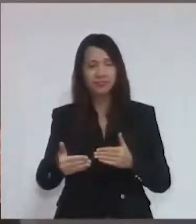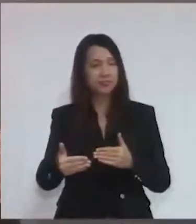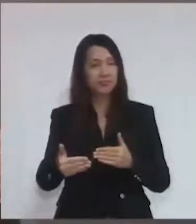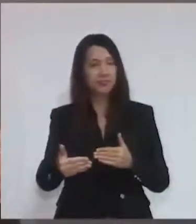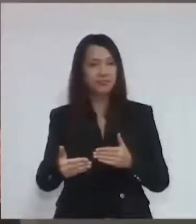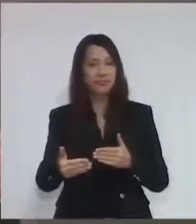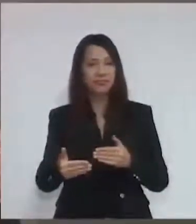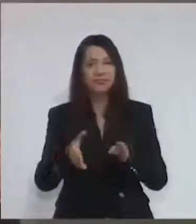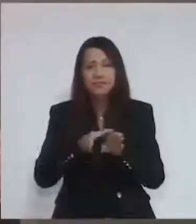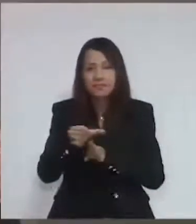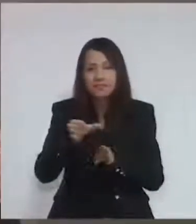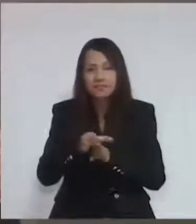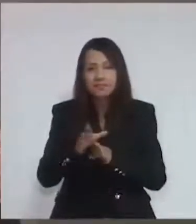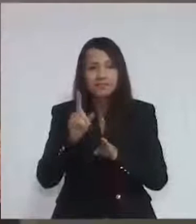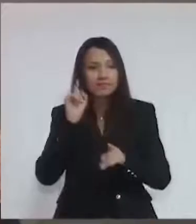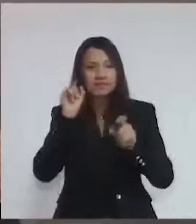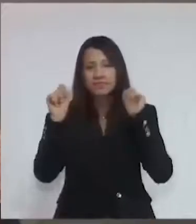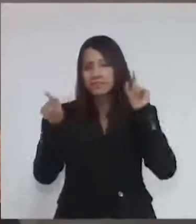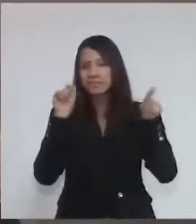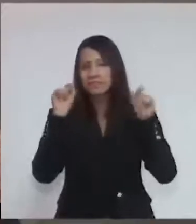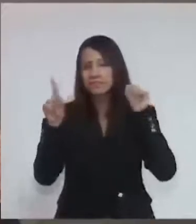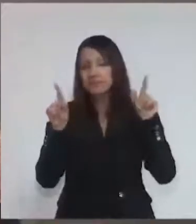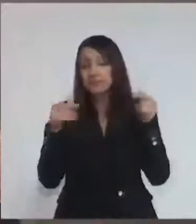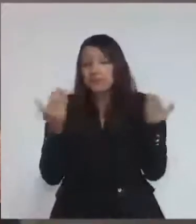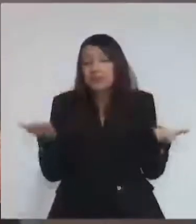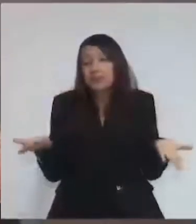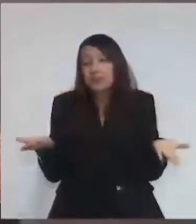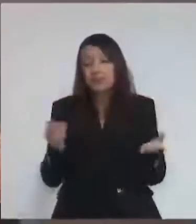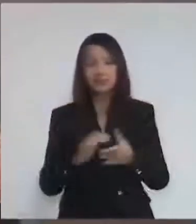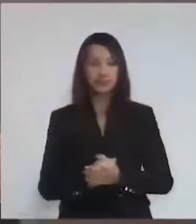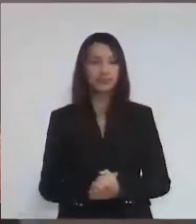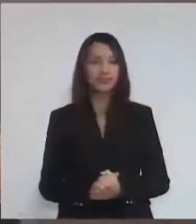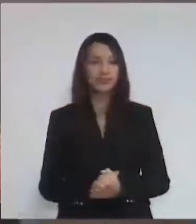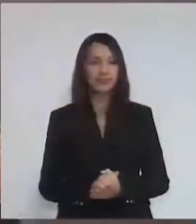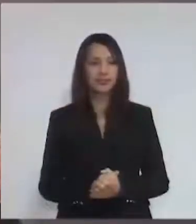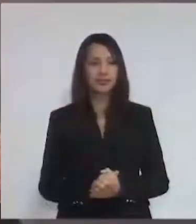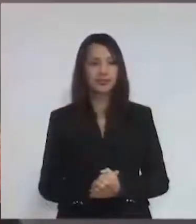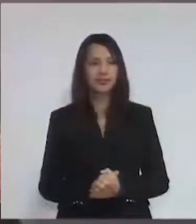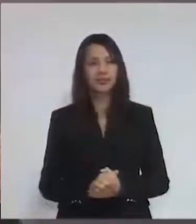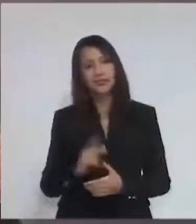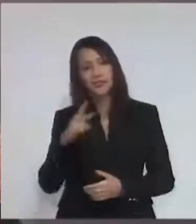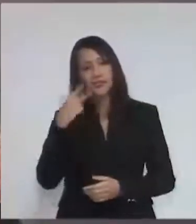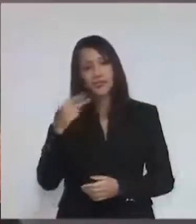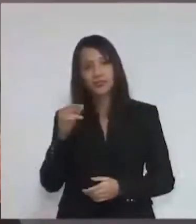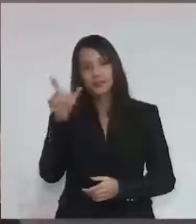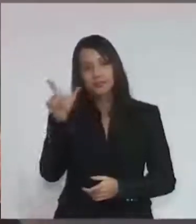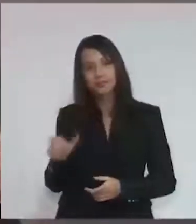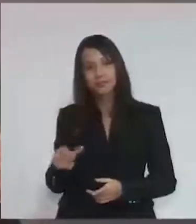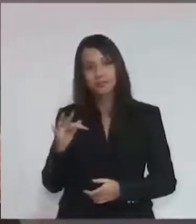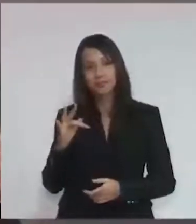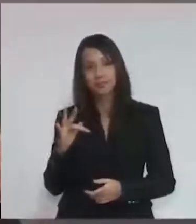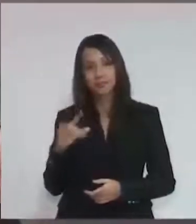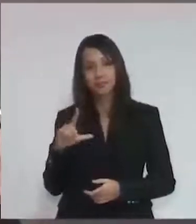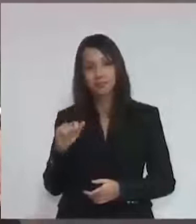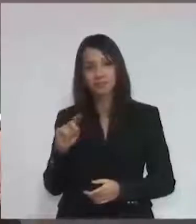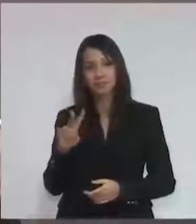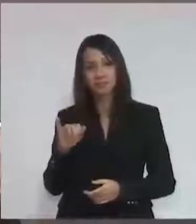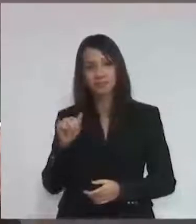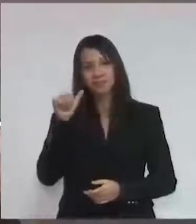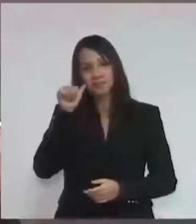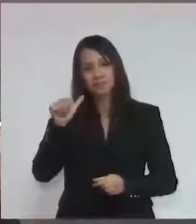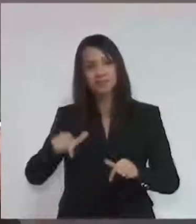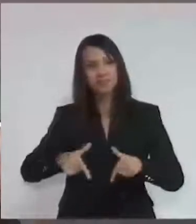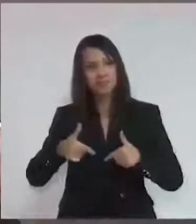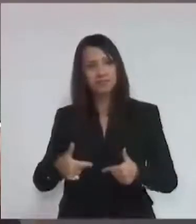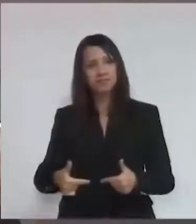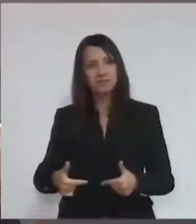fazer o quê? Só que acontece o que aconteceu com a vereadora Flávia, uma grande batalhadora, mulher guerreira,